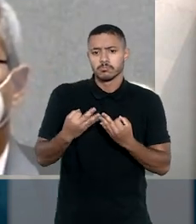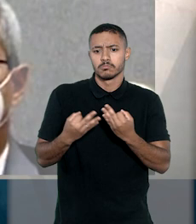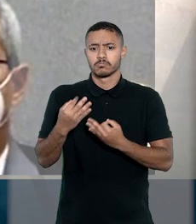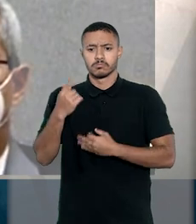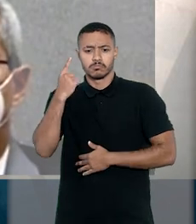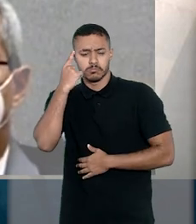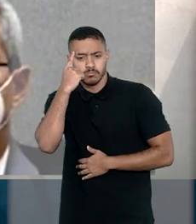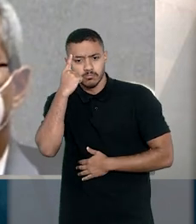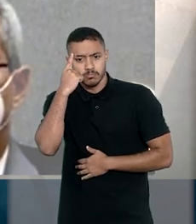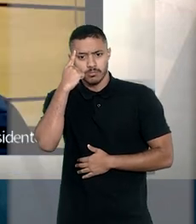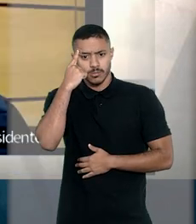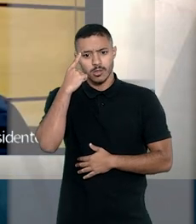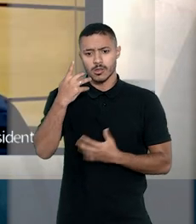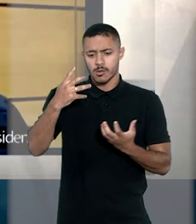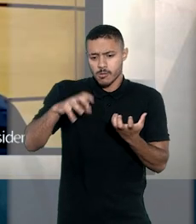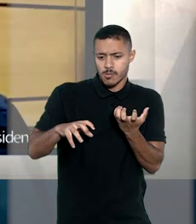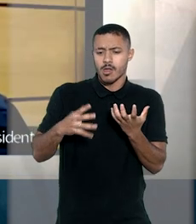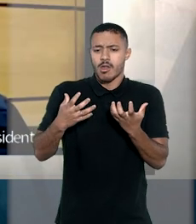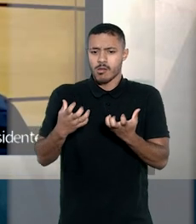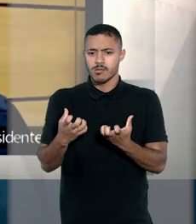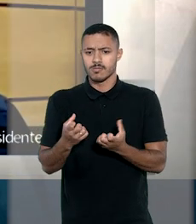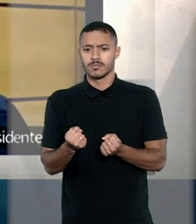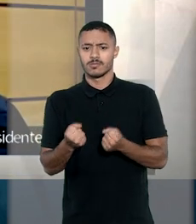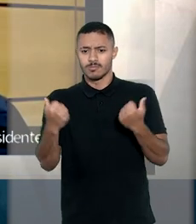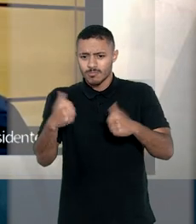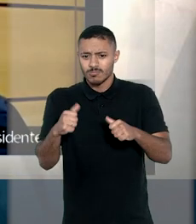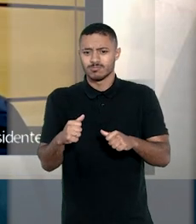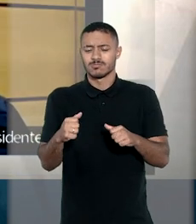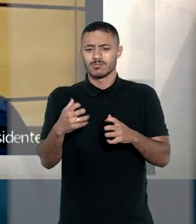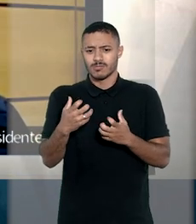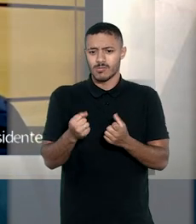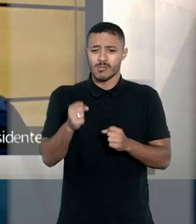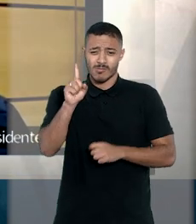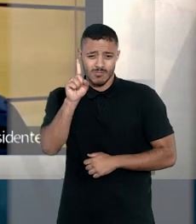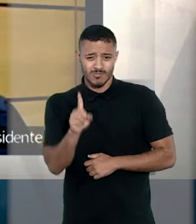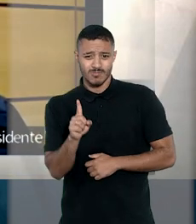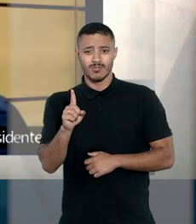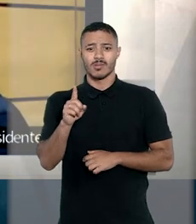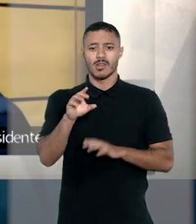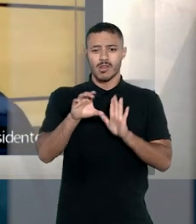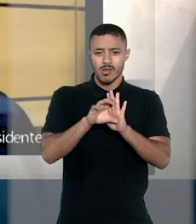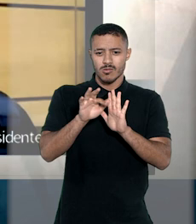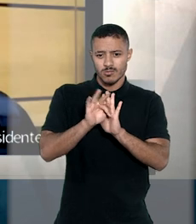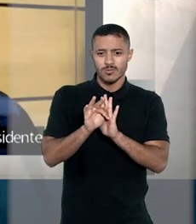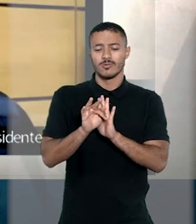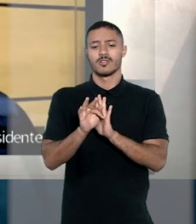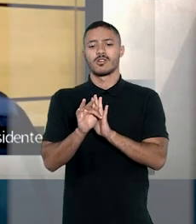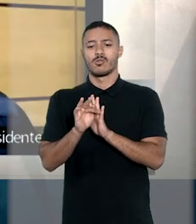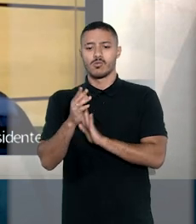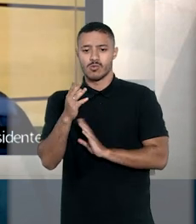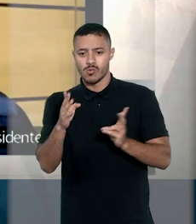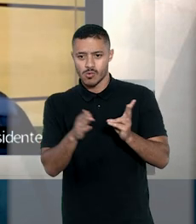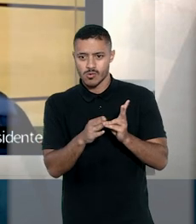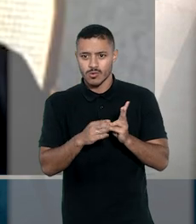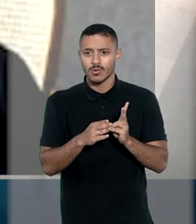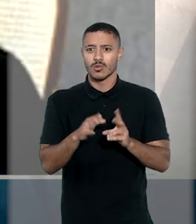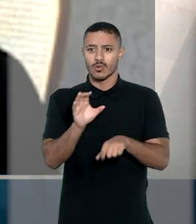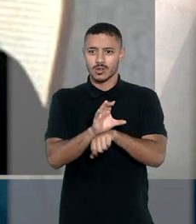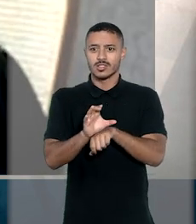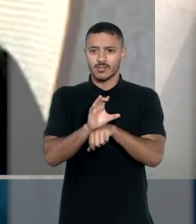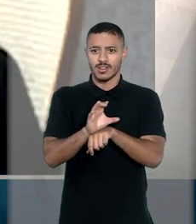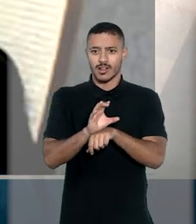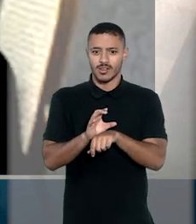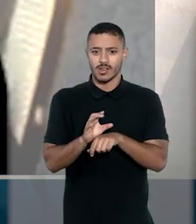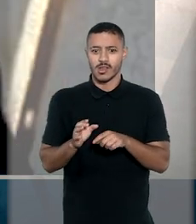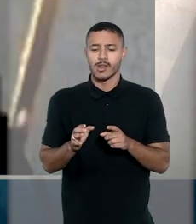injustificável inércia estatal, que o Executivo adote medidas necessárias à concretização de direitos constitucionais dos indígenas. O